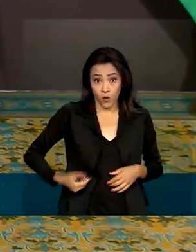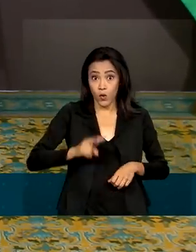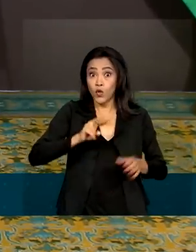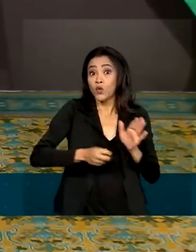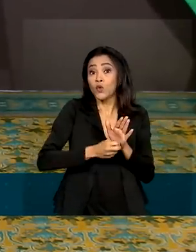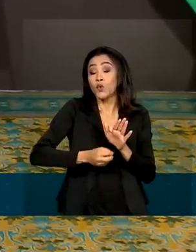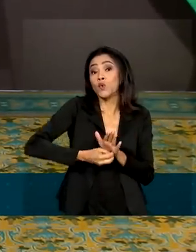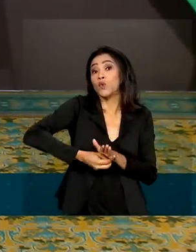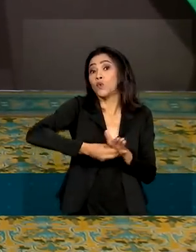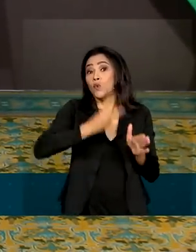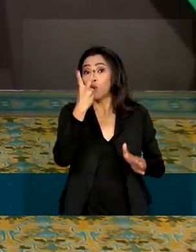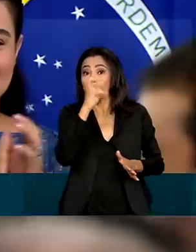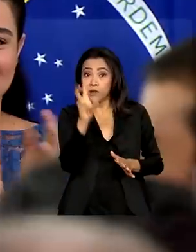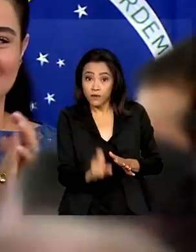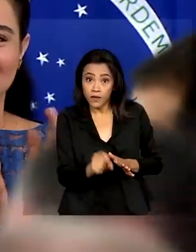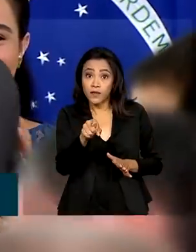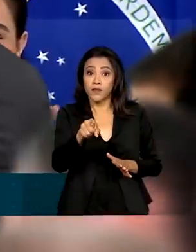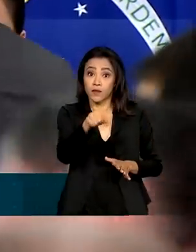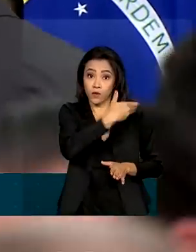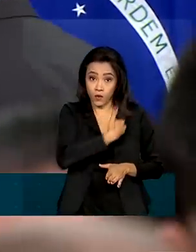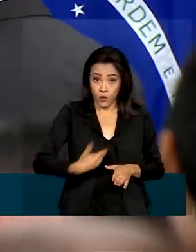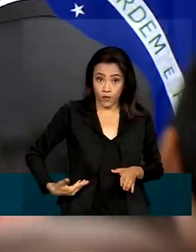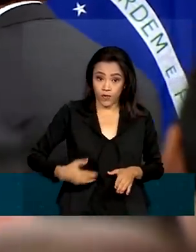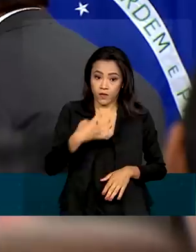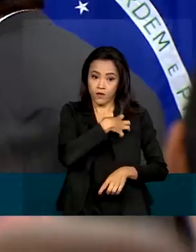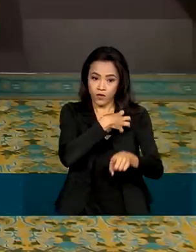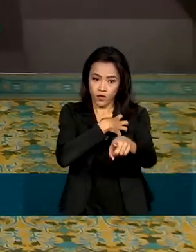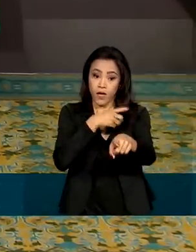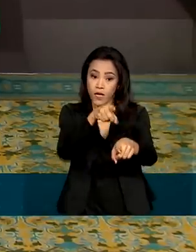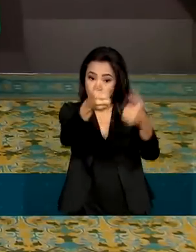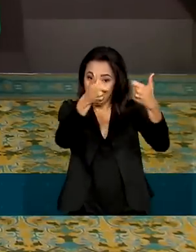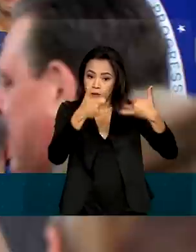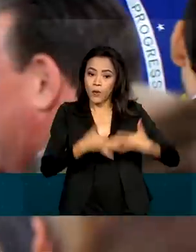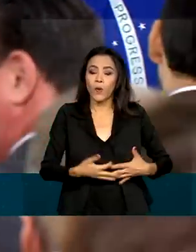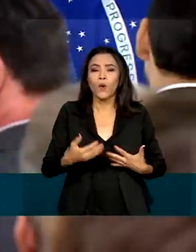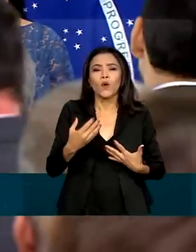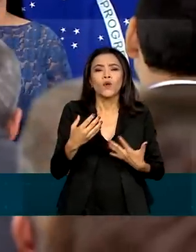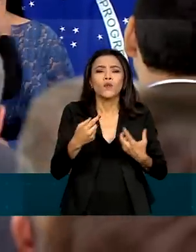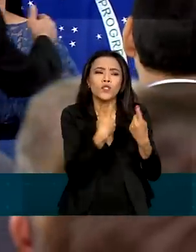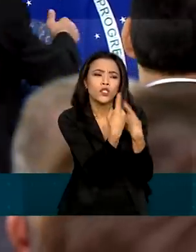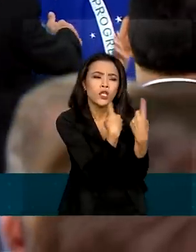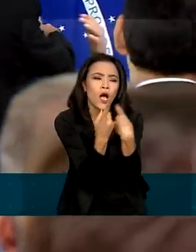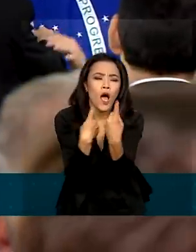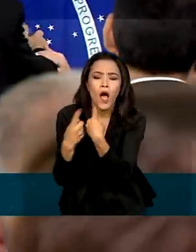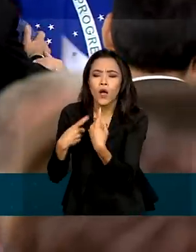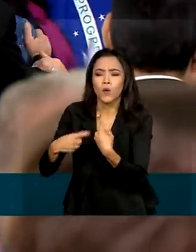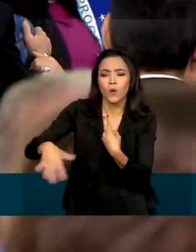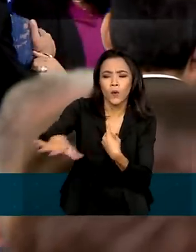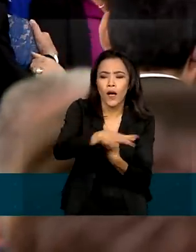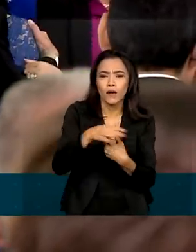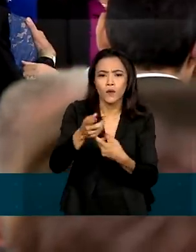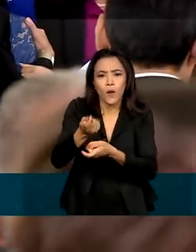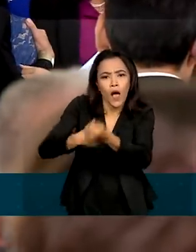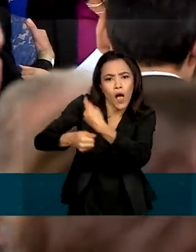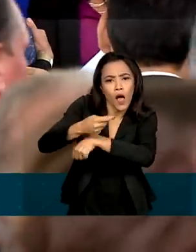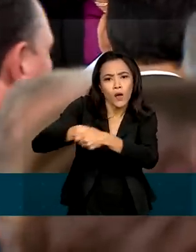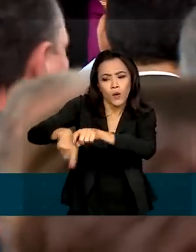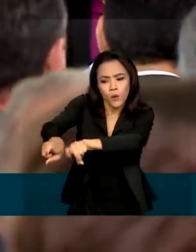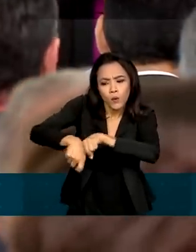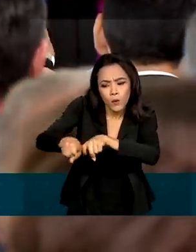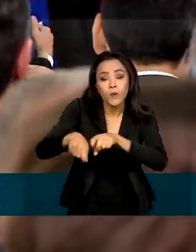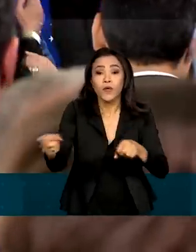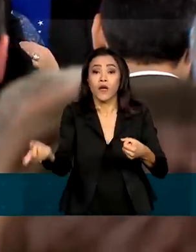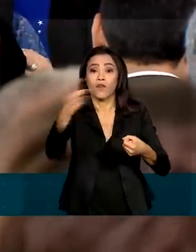Durante a cerimônia de transmissão de cargo, o novo ministro destacou o diálogo com o agronegócio e a retomada de obras